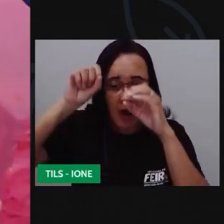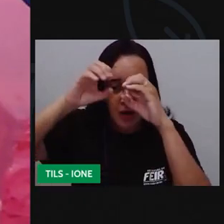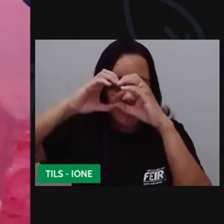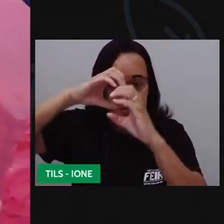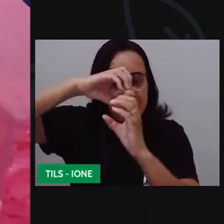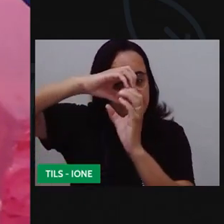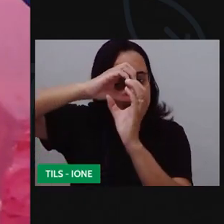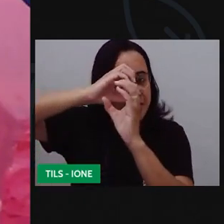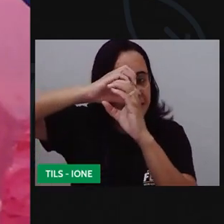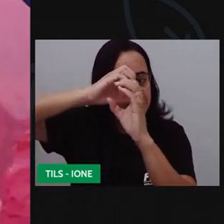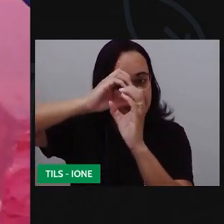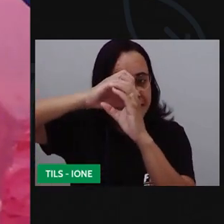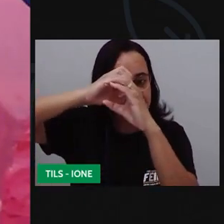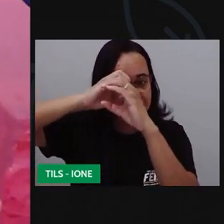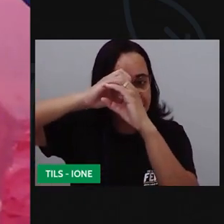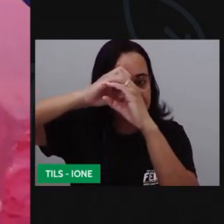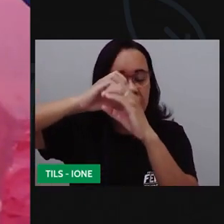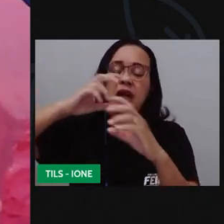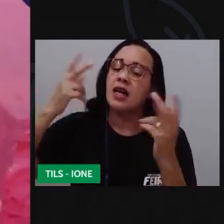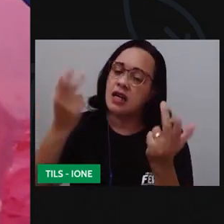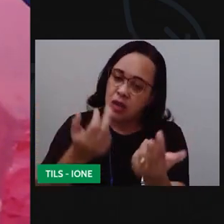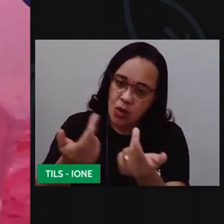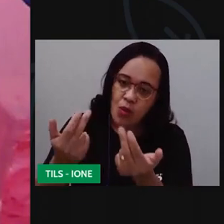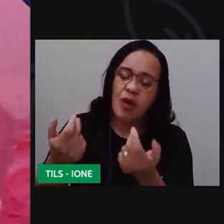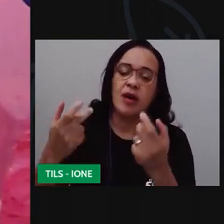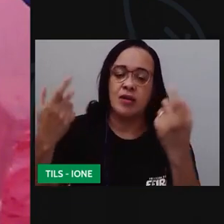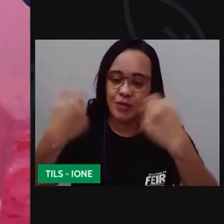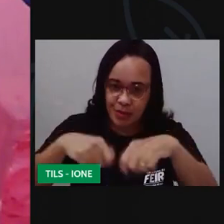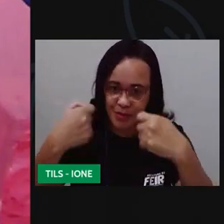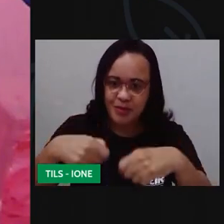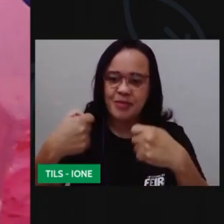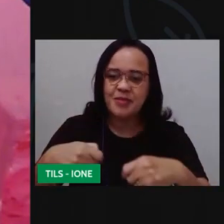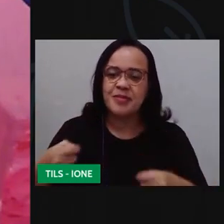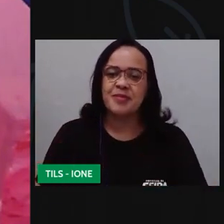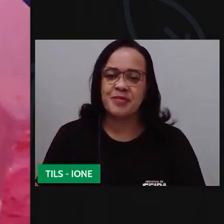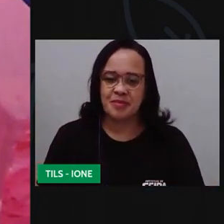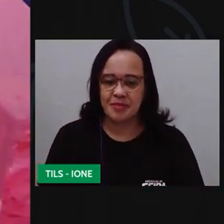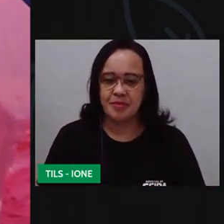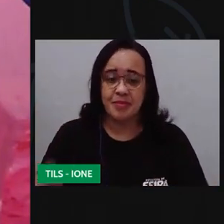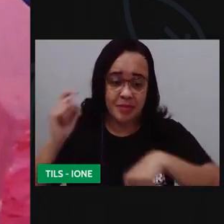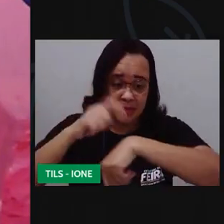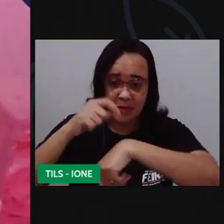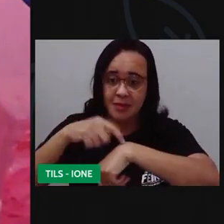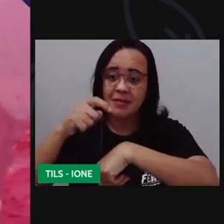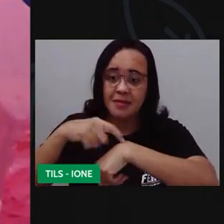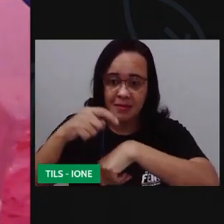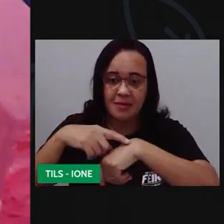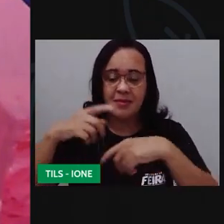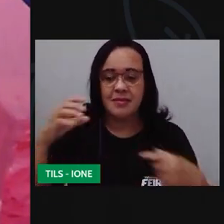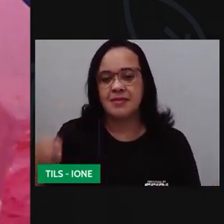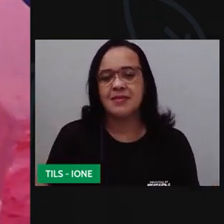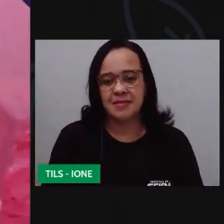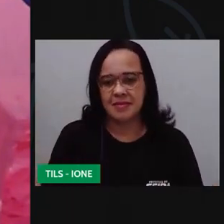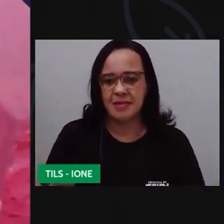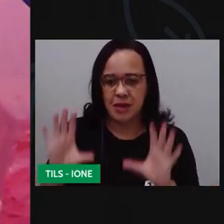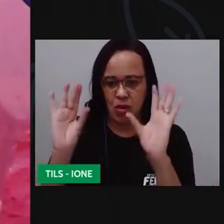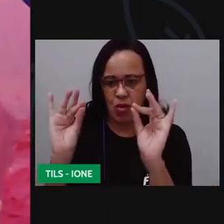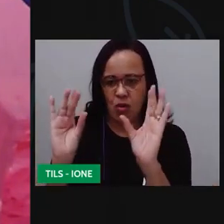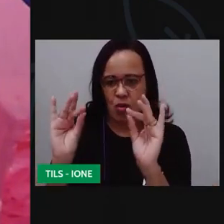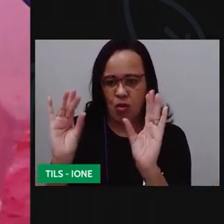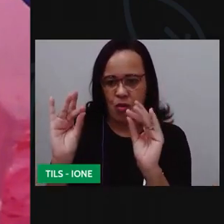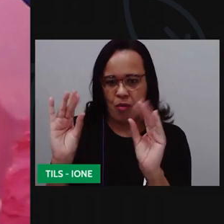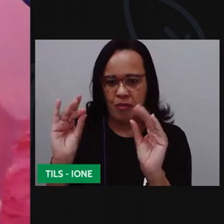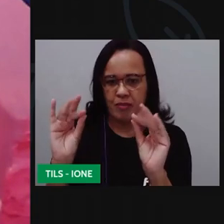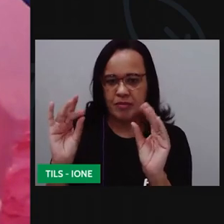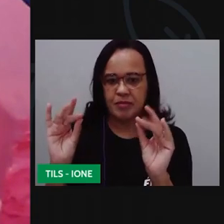dobrei tá vendo que a pró fez aquele? por que a pró tá fazendo isso aqui? porque a gente precisa de tempo tá gente? pra poder colar as coisas aqui